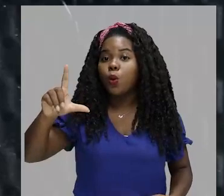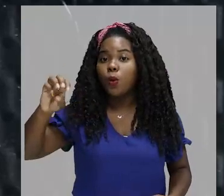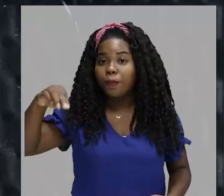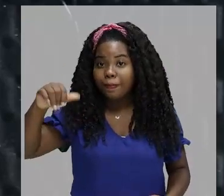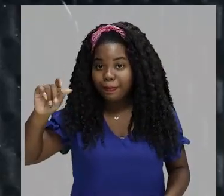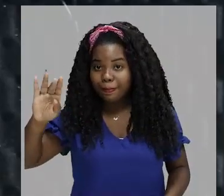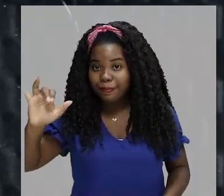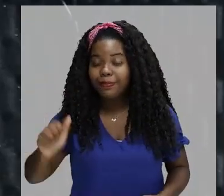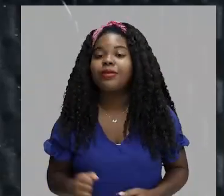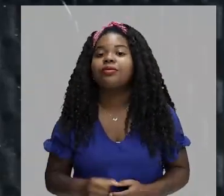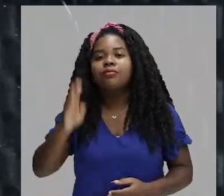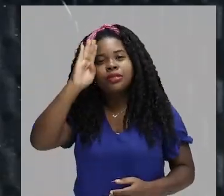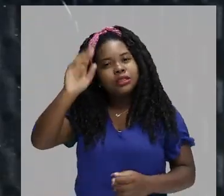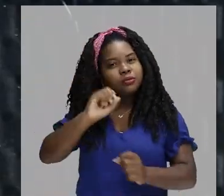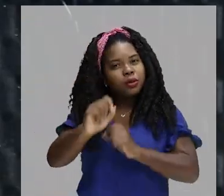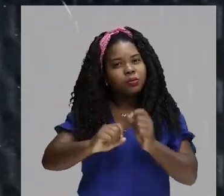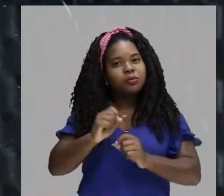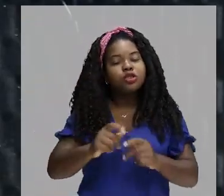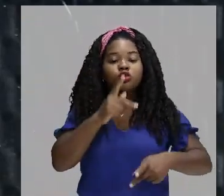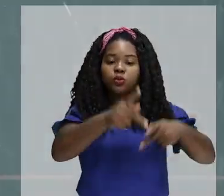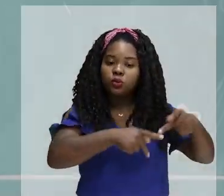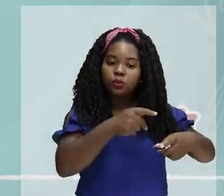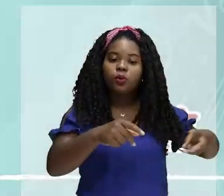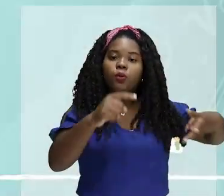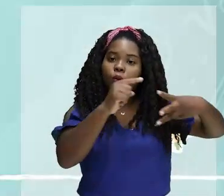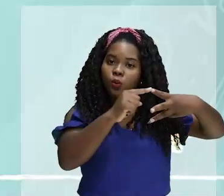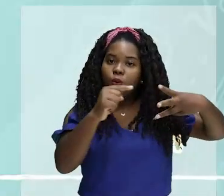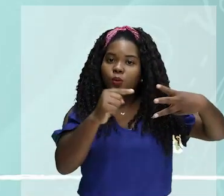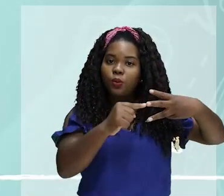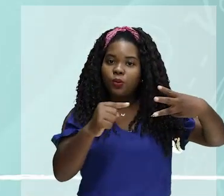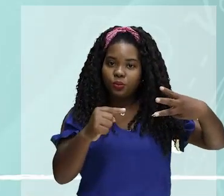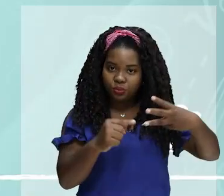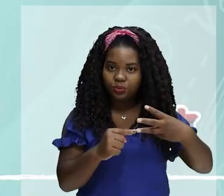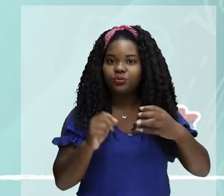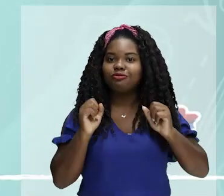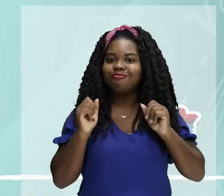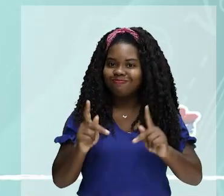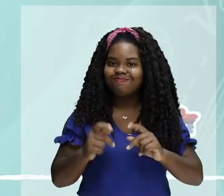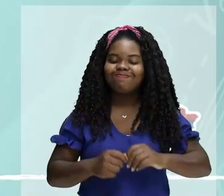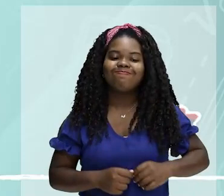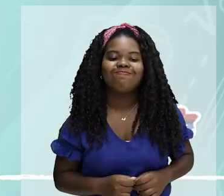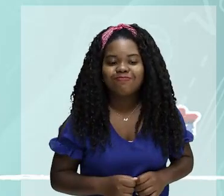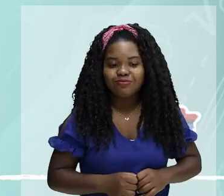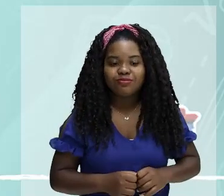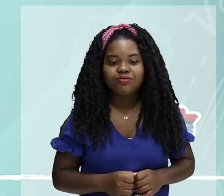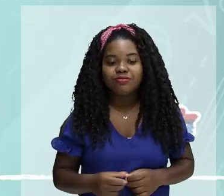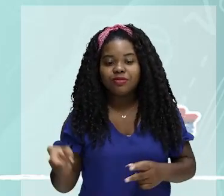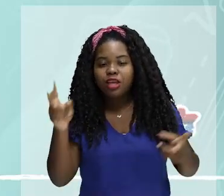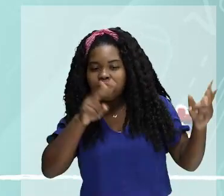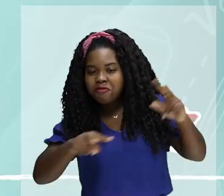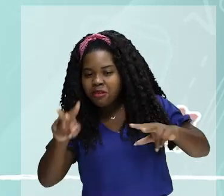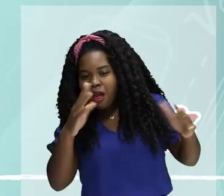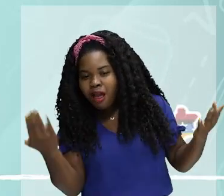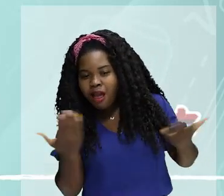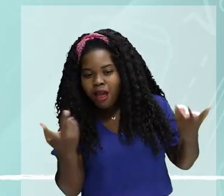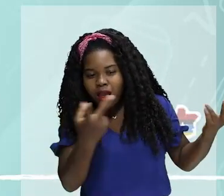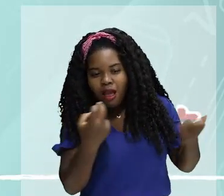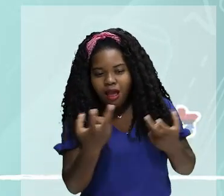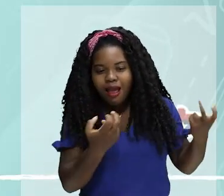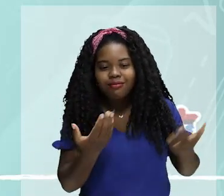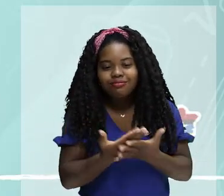aztecas, maias e incas. Entretanto, nós iremos visualizar, na aula de hoje,